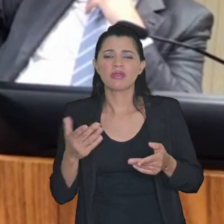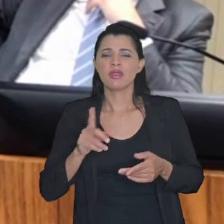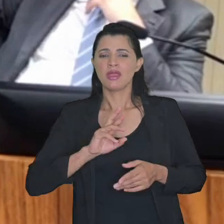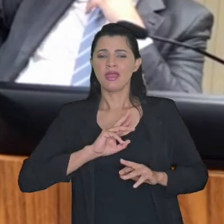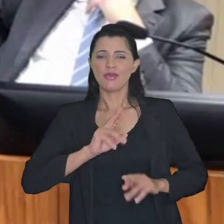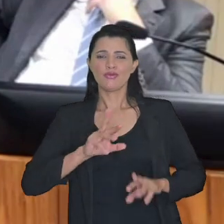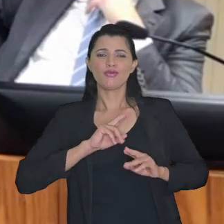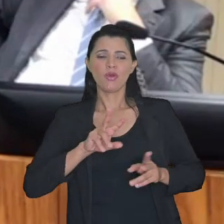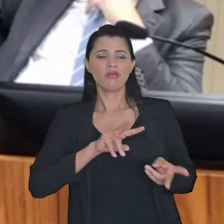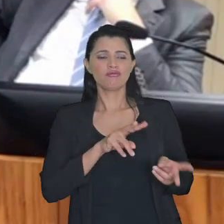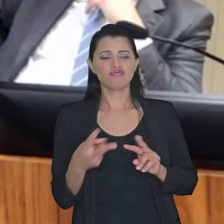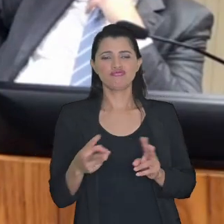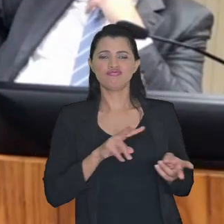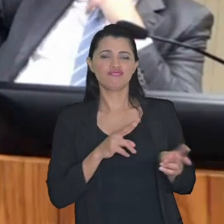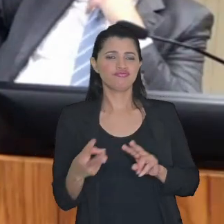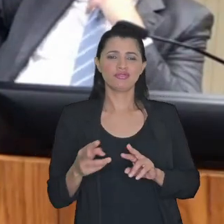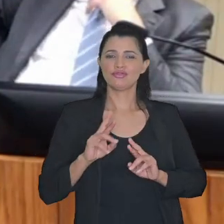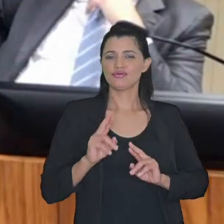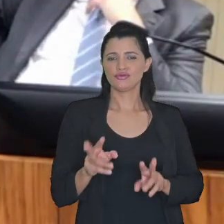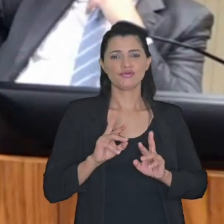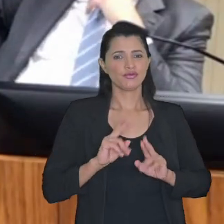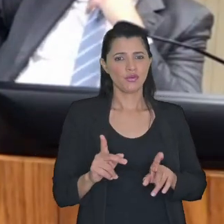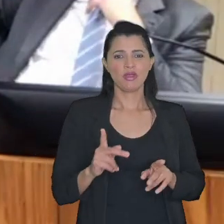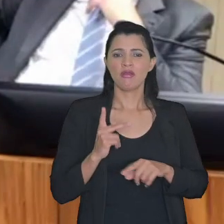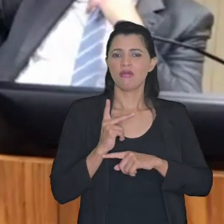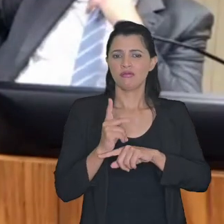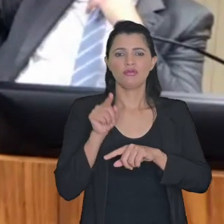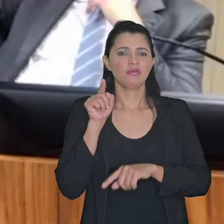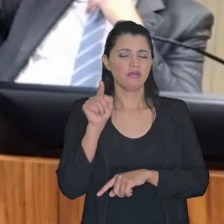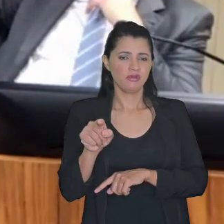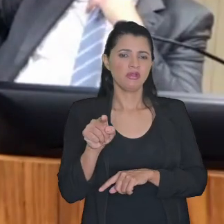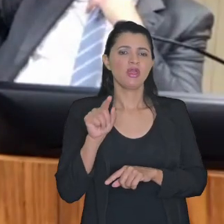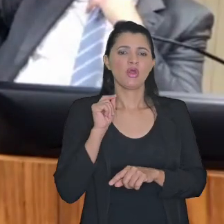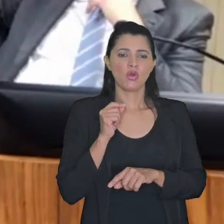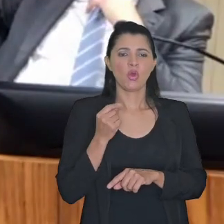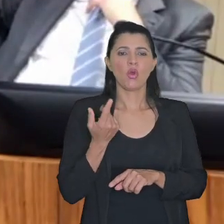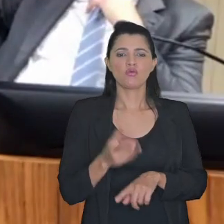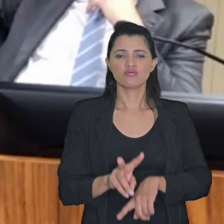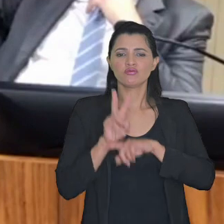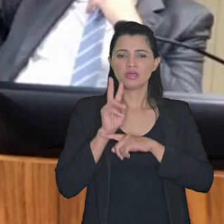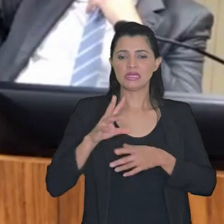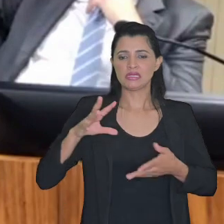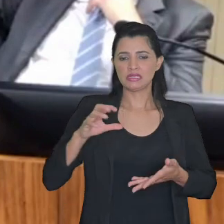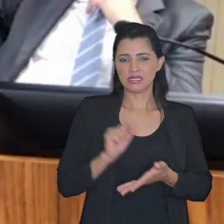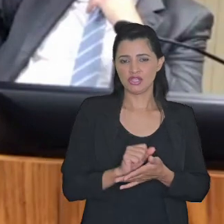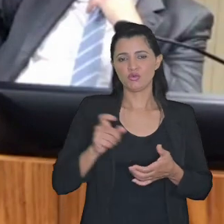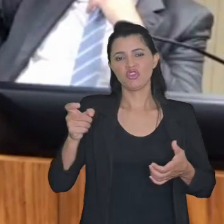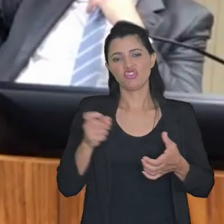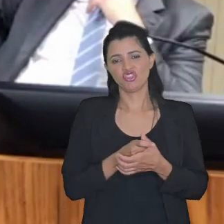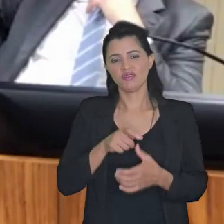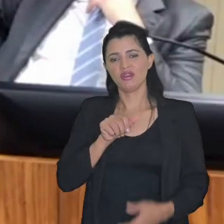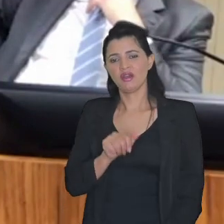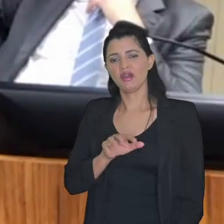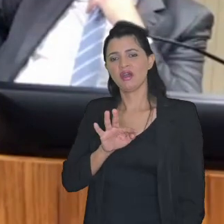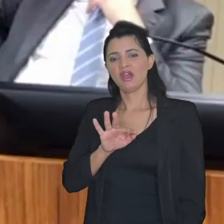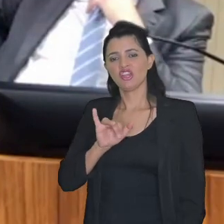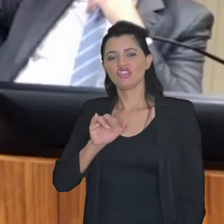não é fazer transação na Procuradoria com o crédito inscrito em dívida ativa